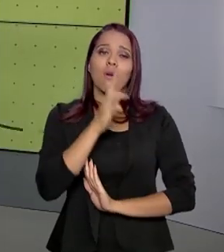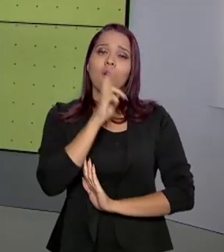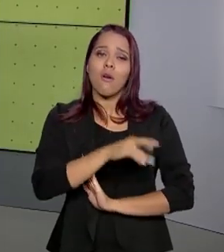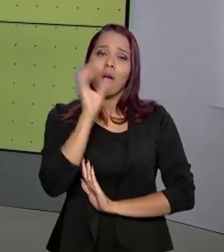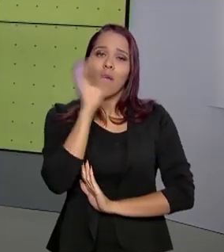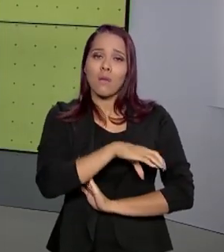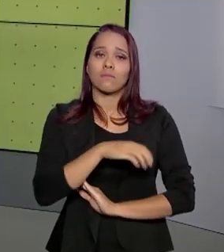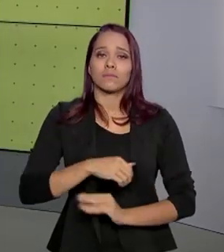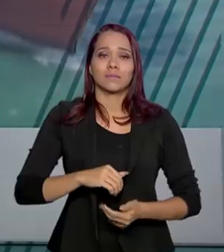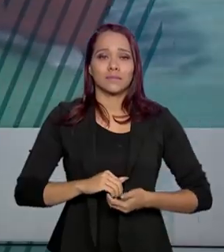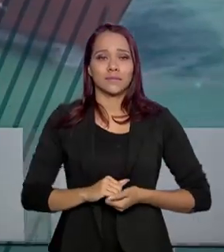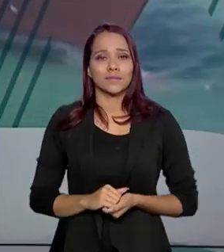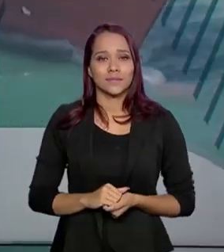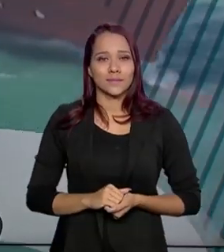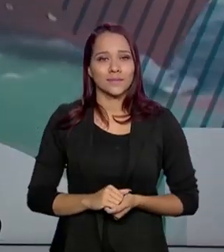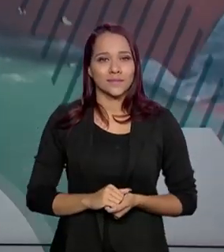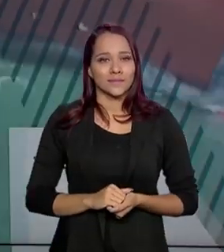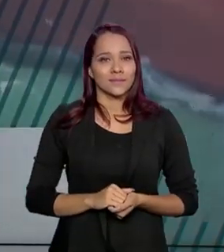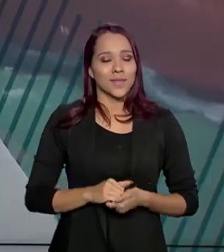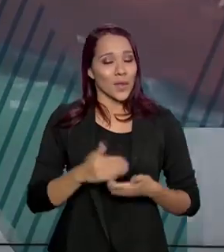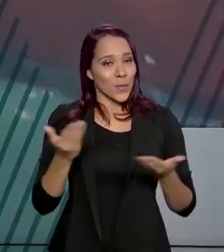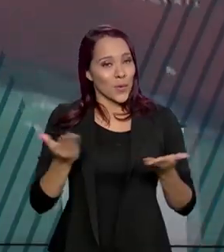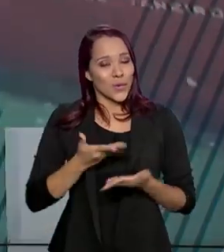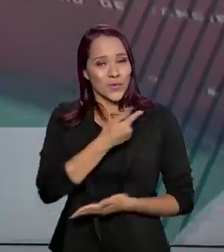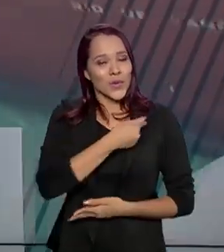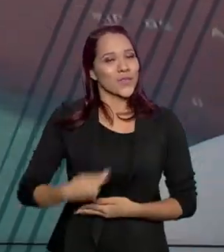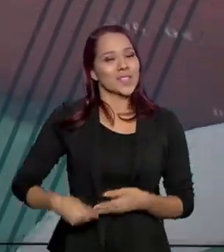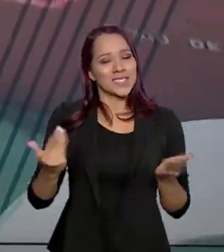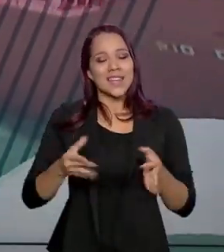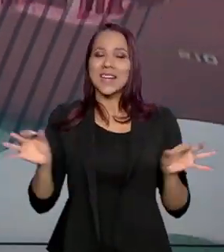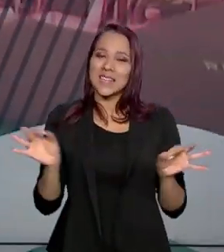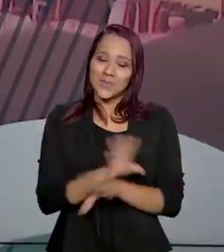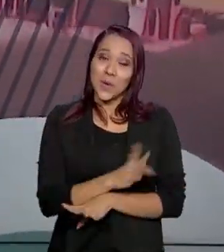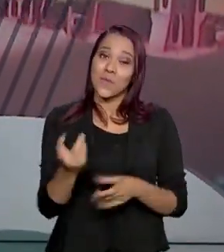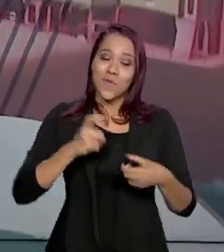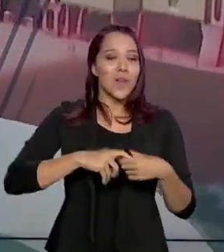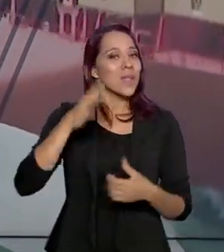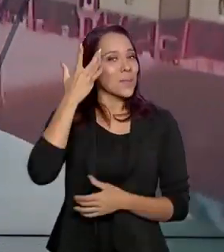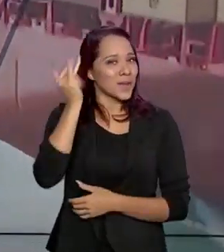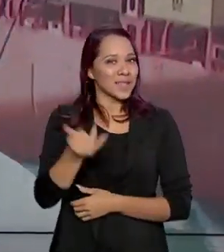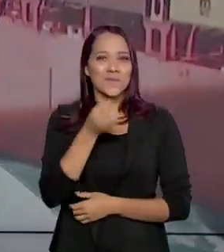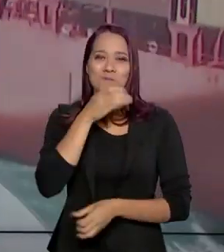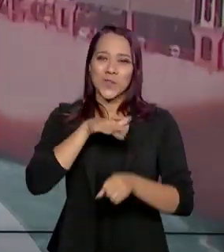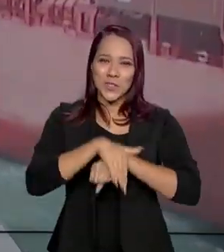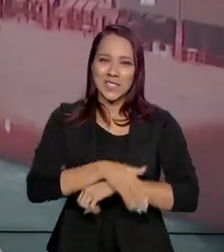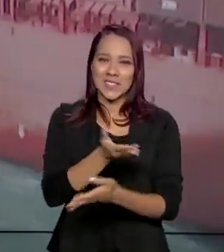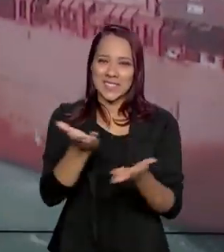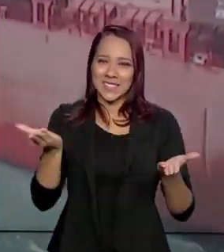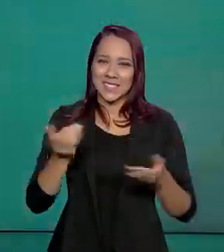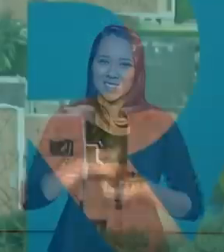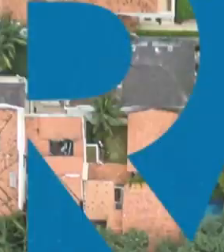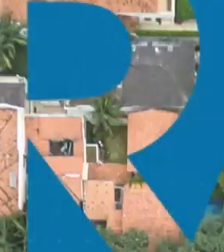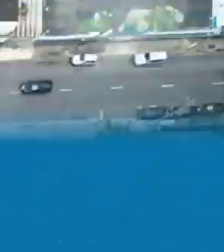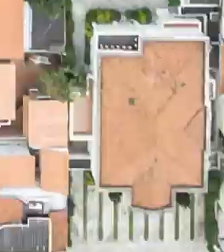mais rápido possível. Esta edição do Governo Agora termina aqui. Voltamos amanhã. Uma boa noite para você.